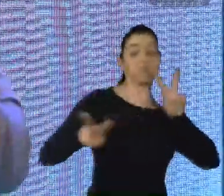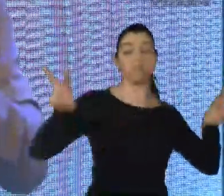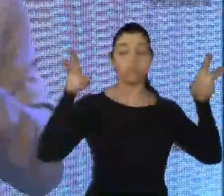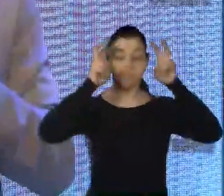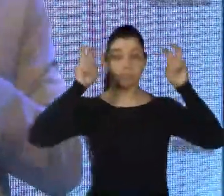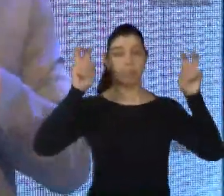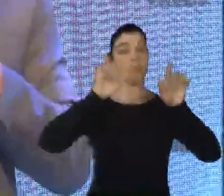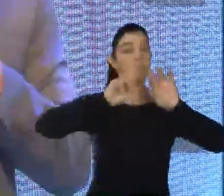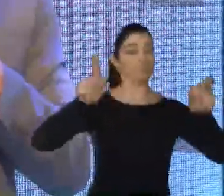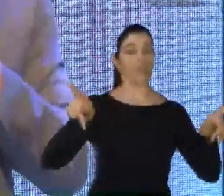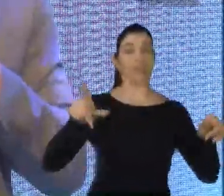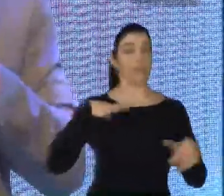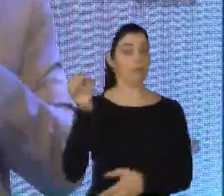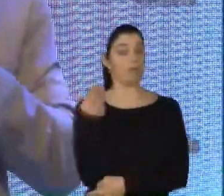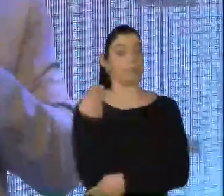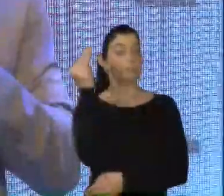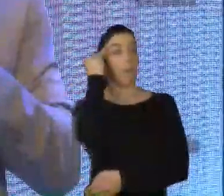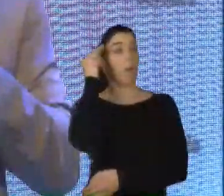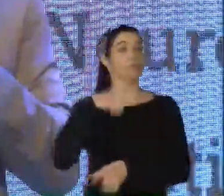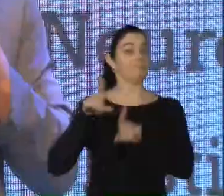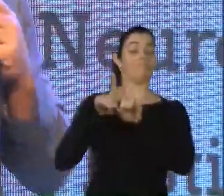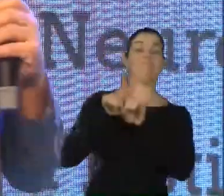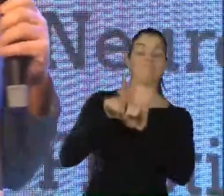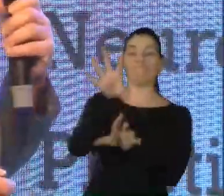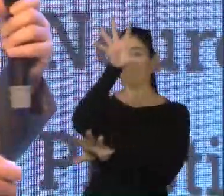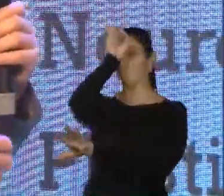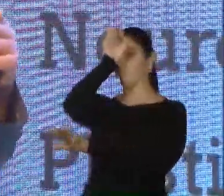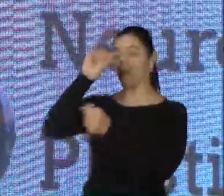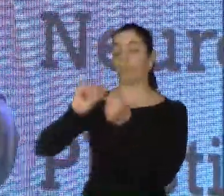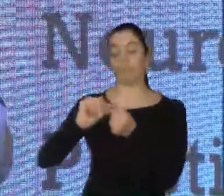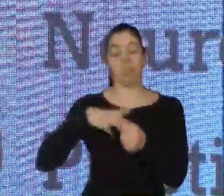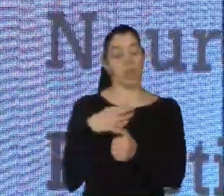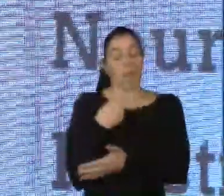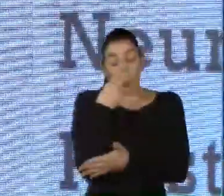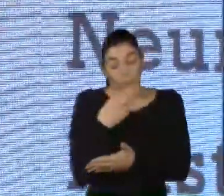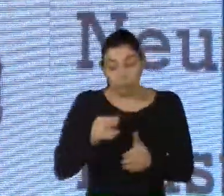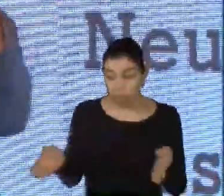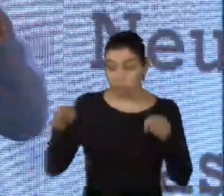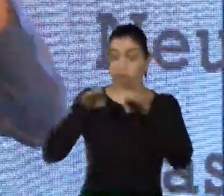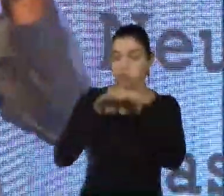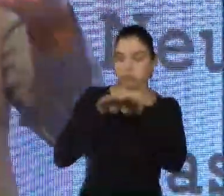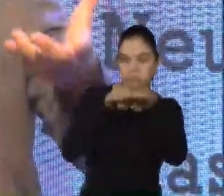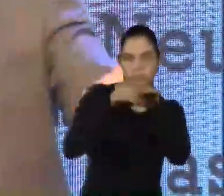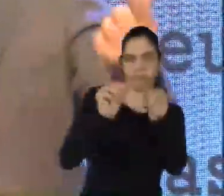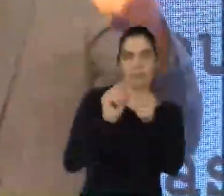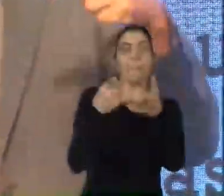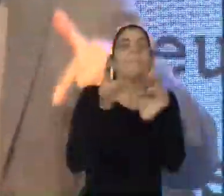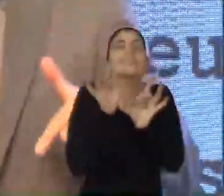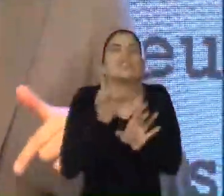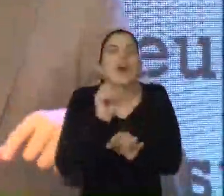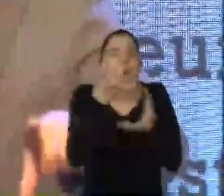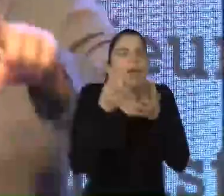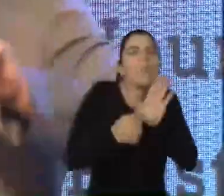da linguagem, da memória e do entendimento, da realização de múltiplas tarefas ao mesmo tempo. Bom, mas isso é só para a gente ter noção que existem